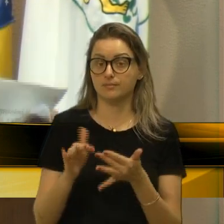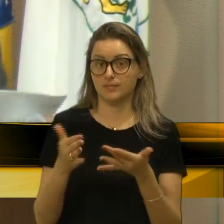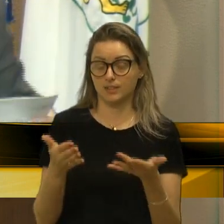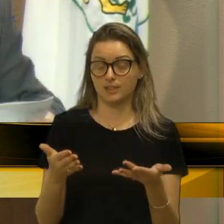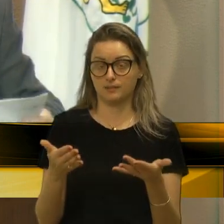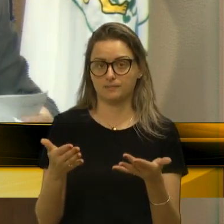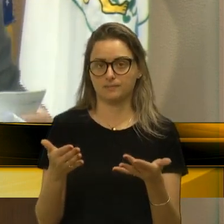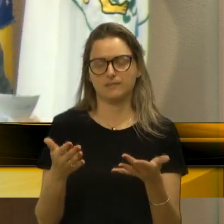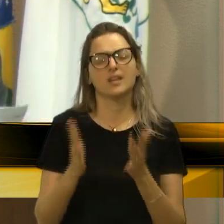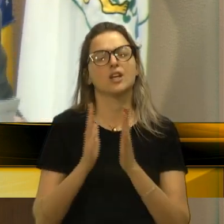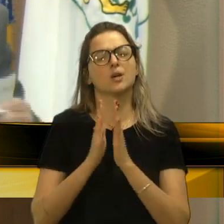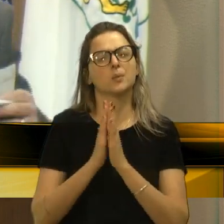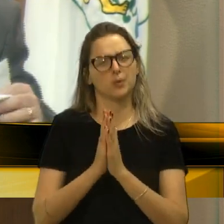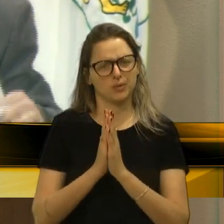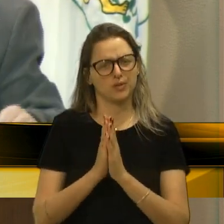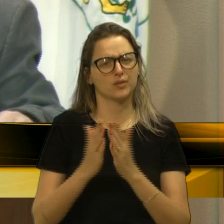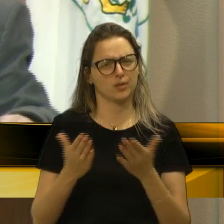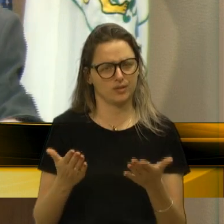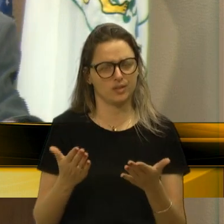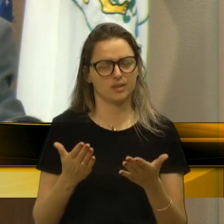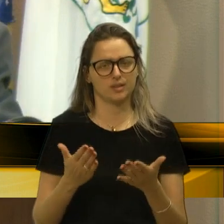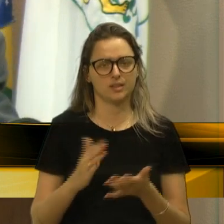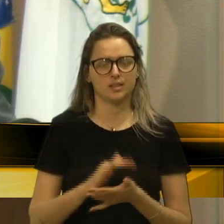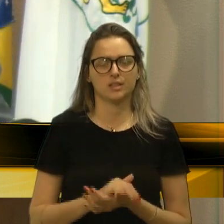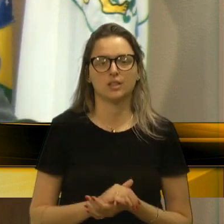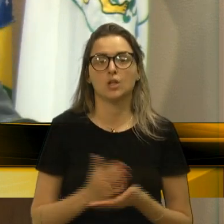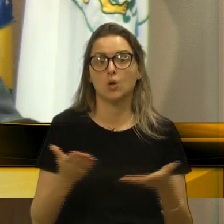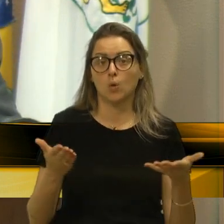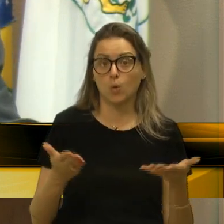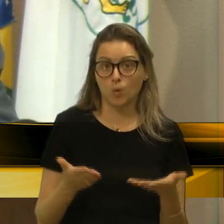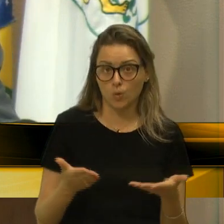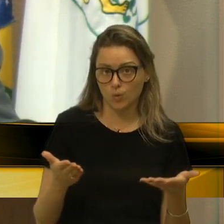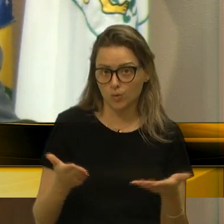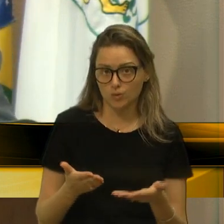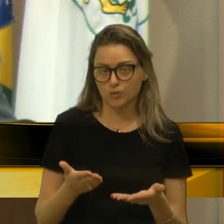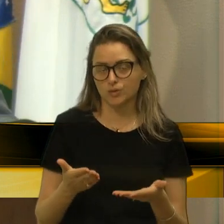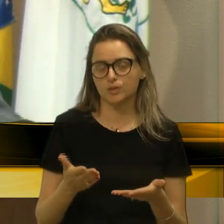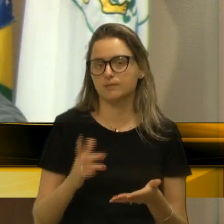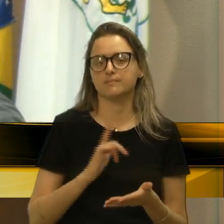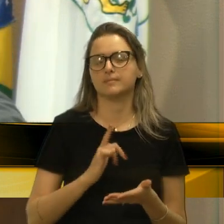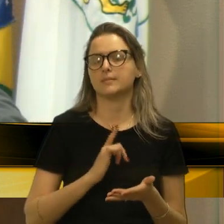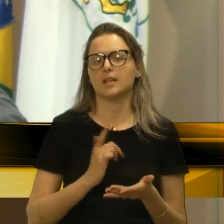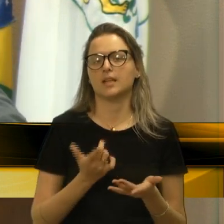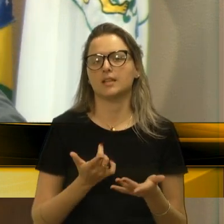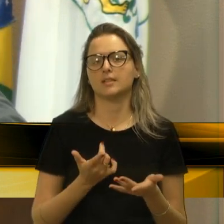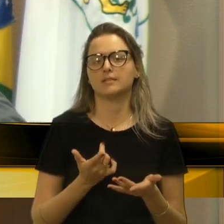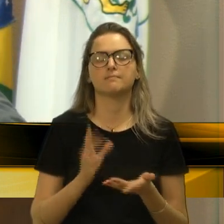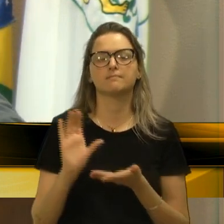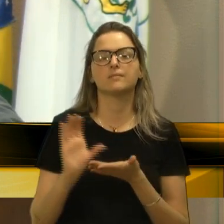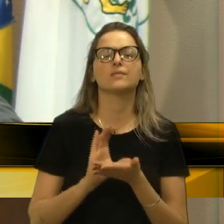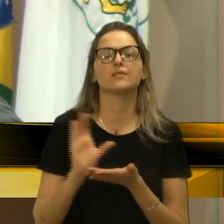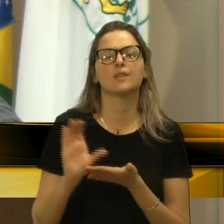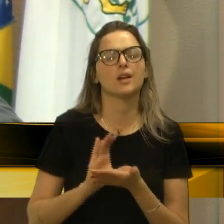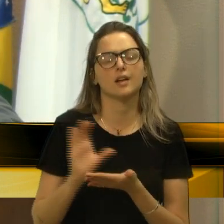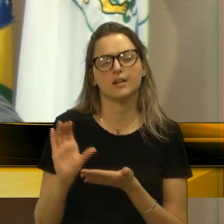Então, por favor, né? É que ainda mais hoje, nos dias atuais, aquela verba de